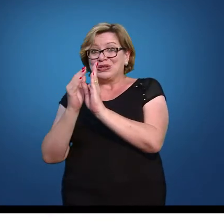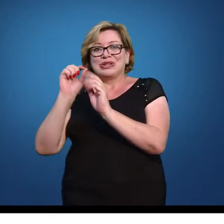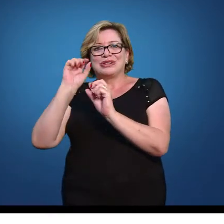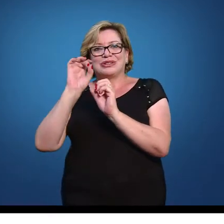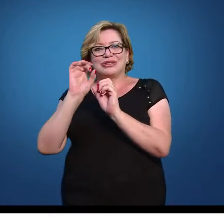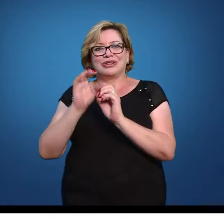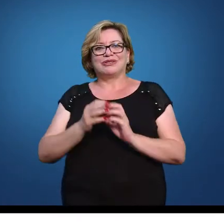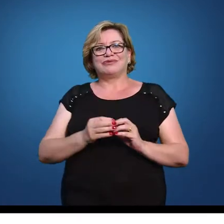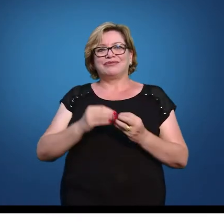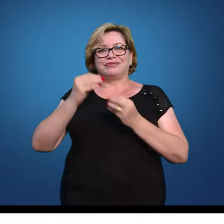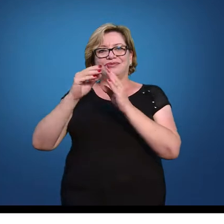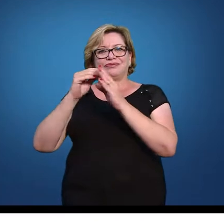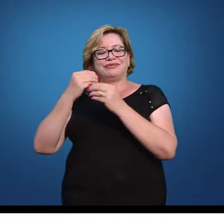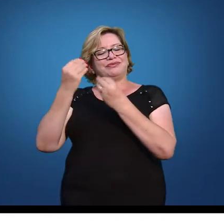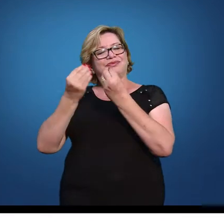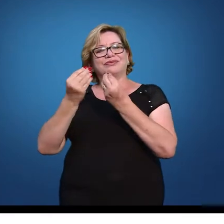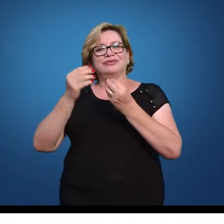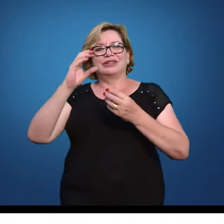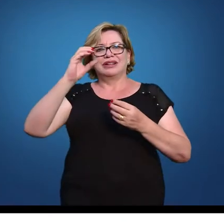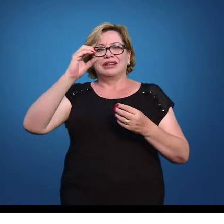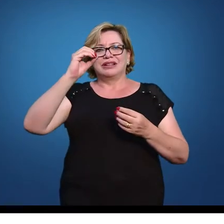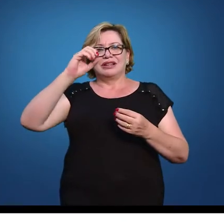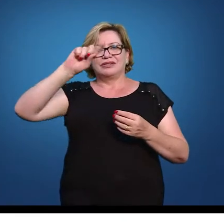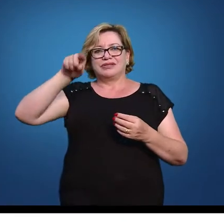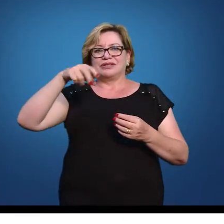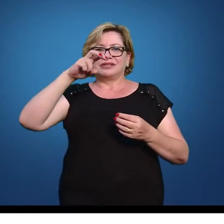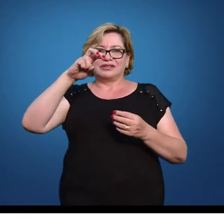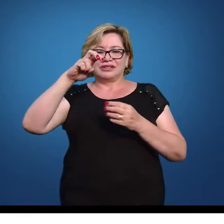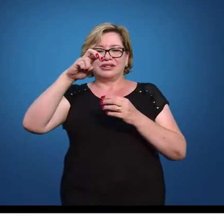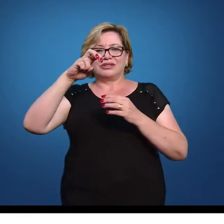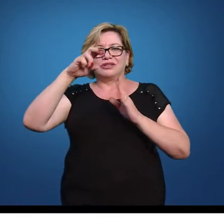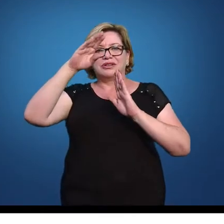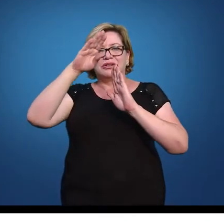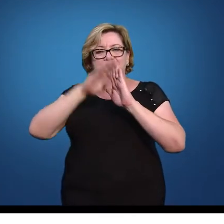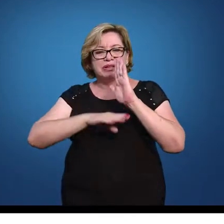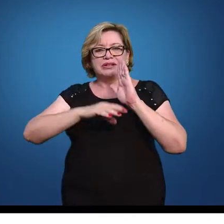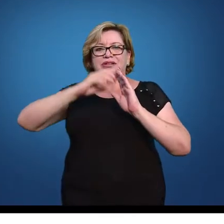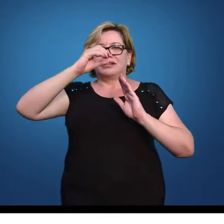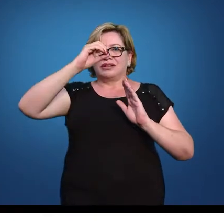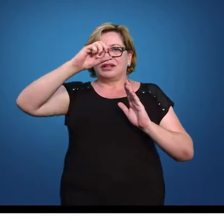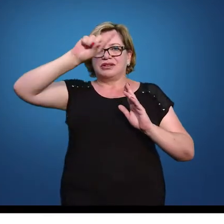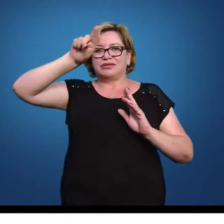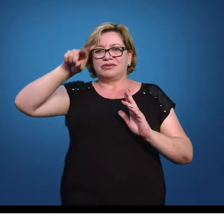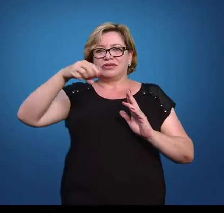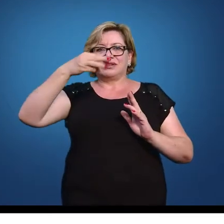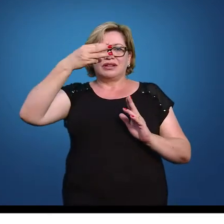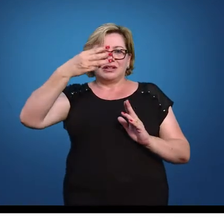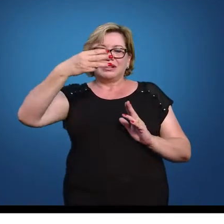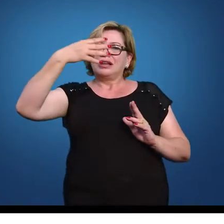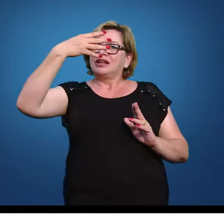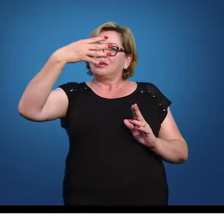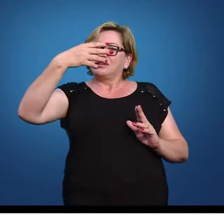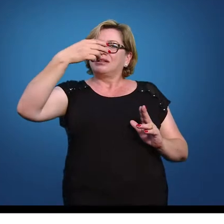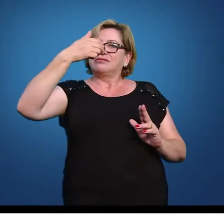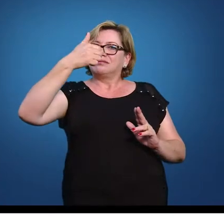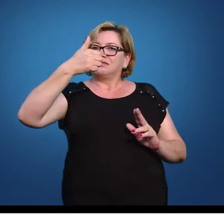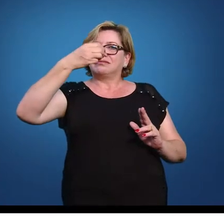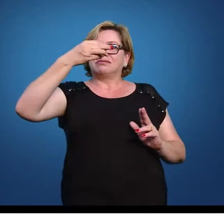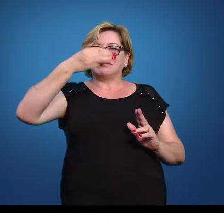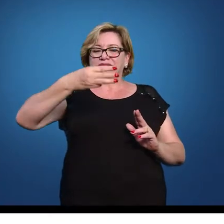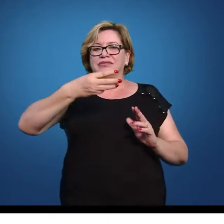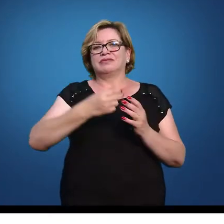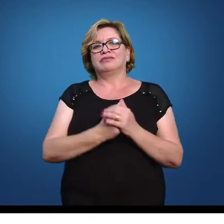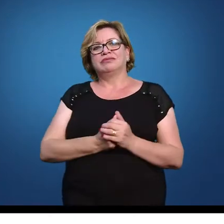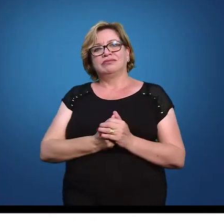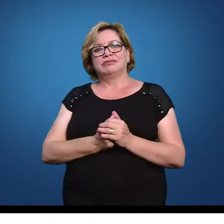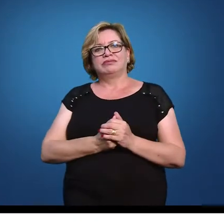dele, que seria superior a 1. Então, 0,5 menos 0, 0,3,4,13.